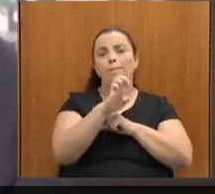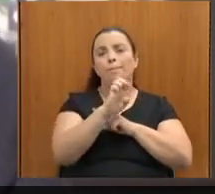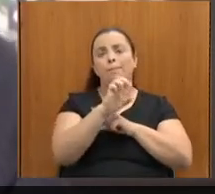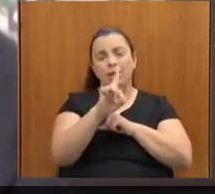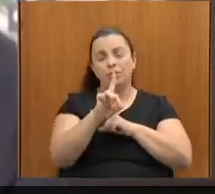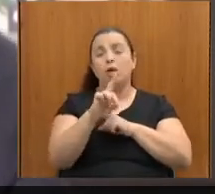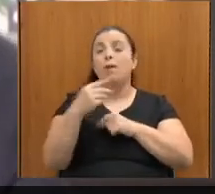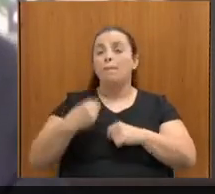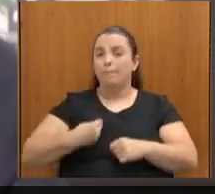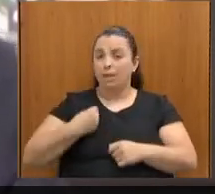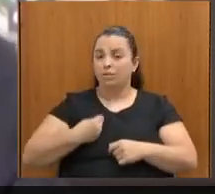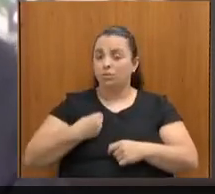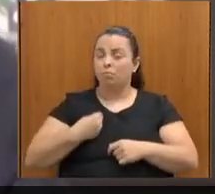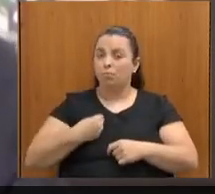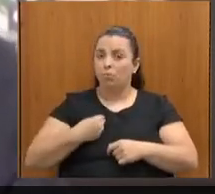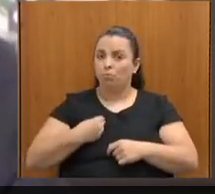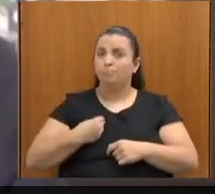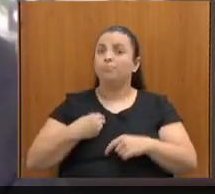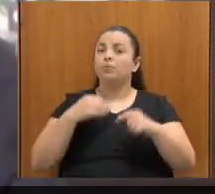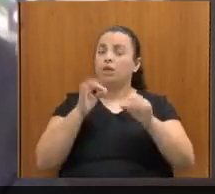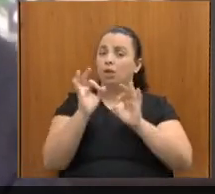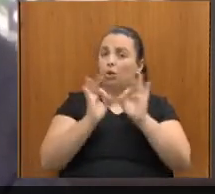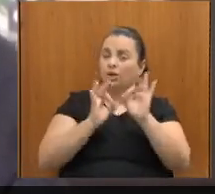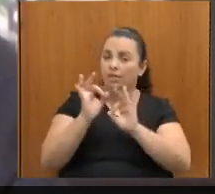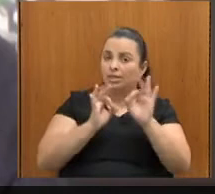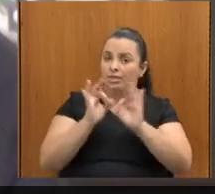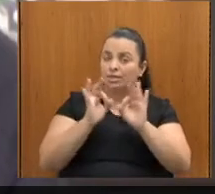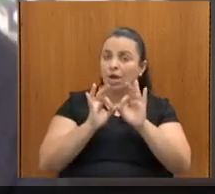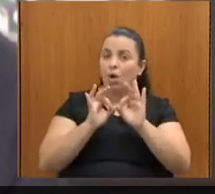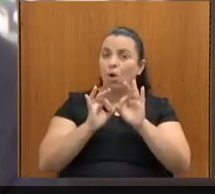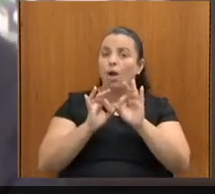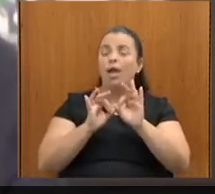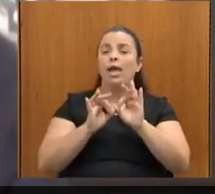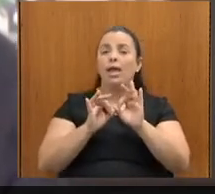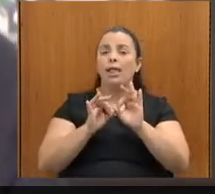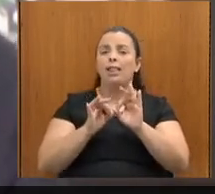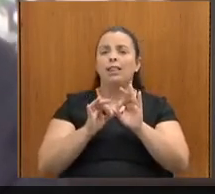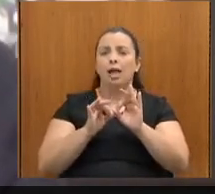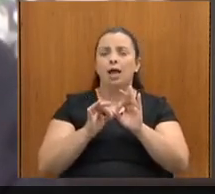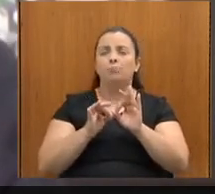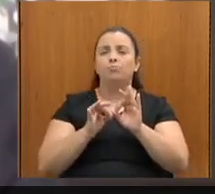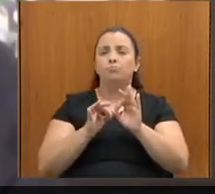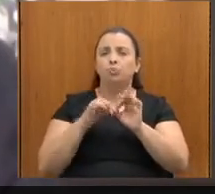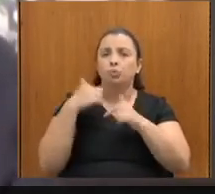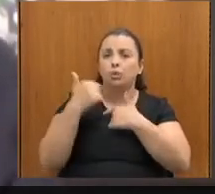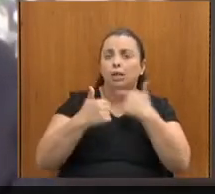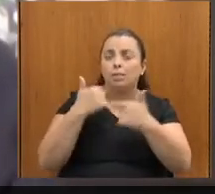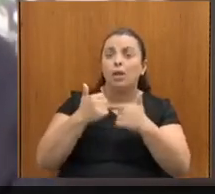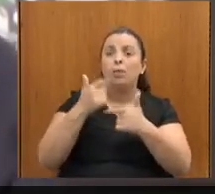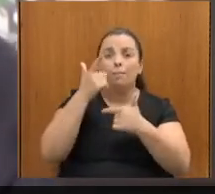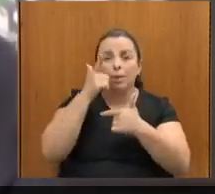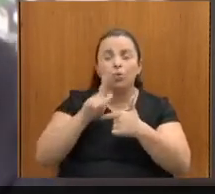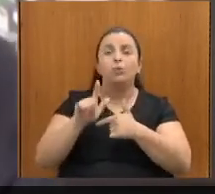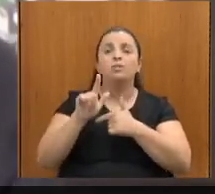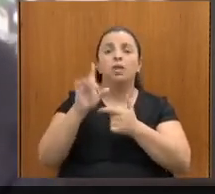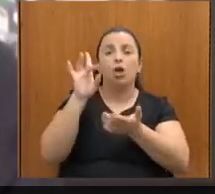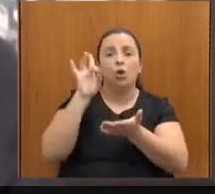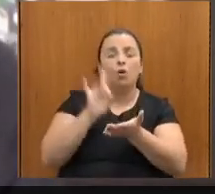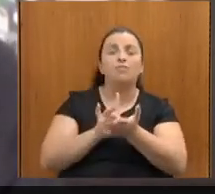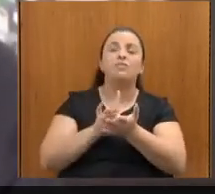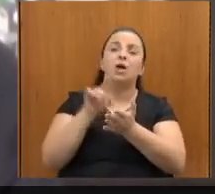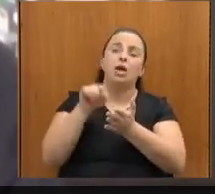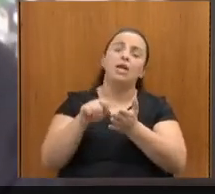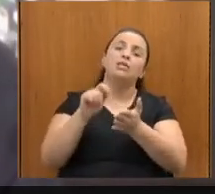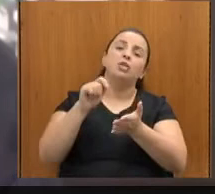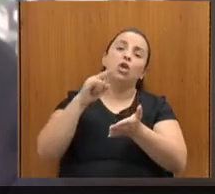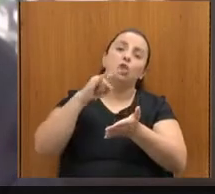e da busca da implantação desse documento em Minas Gerais. A gente segue ansioso aqui por uma